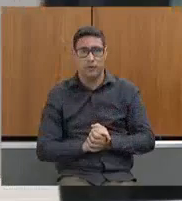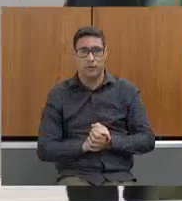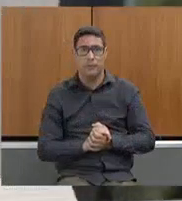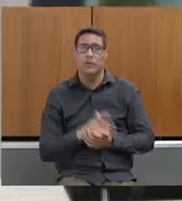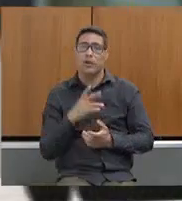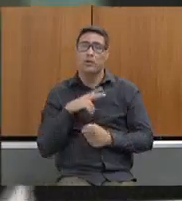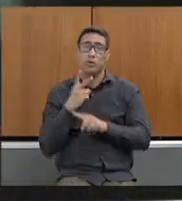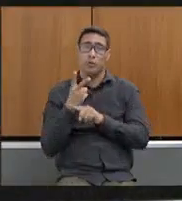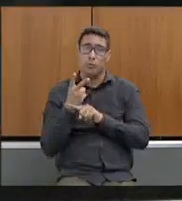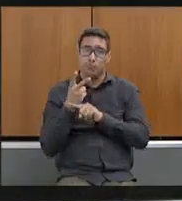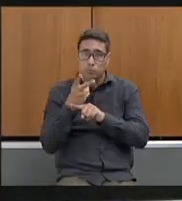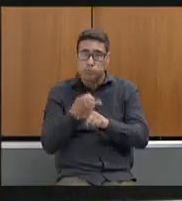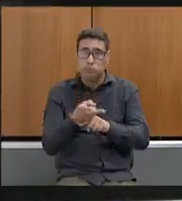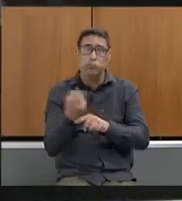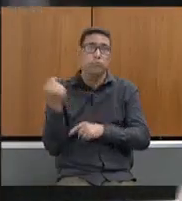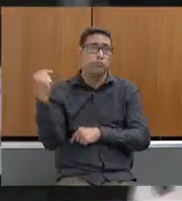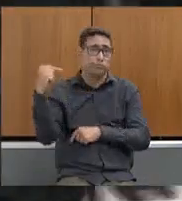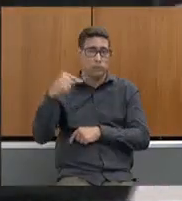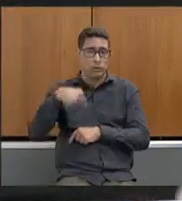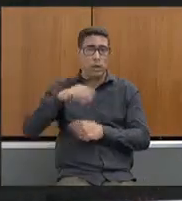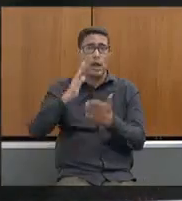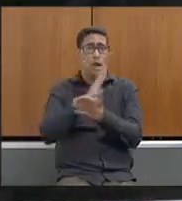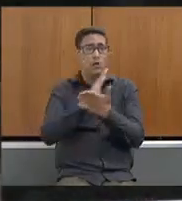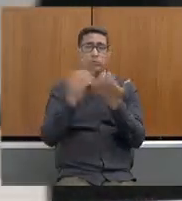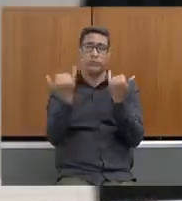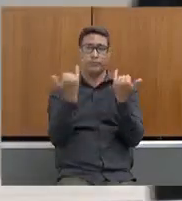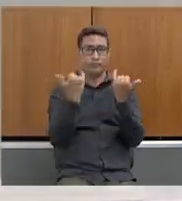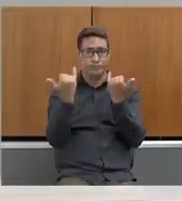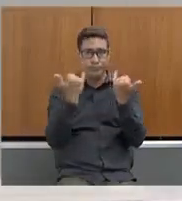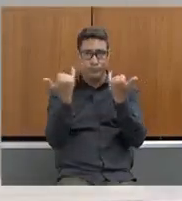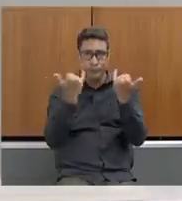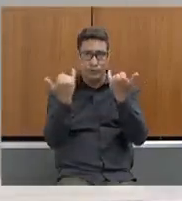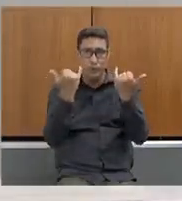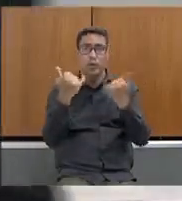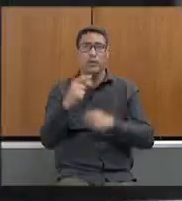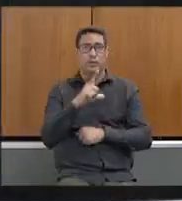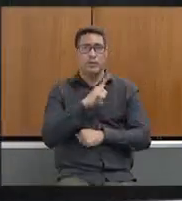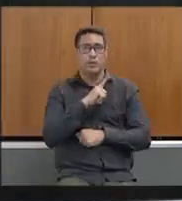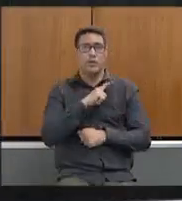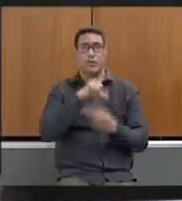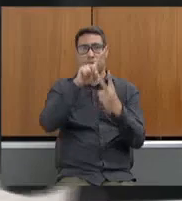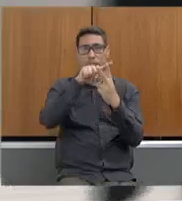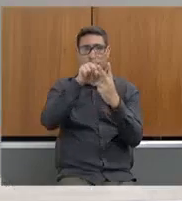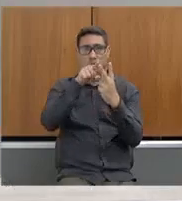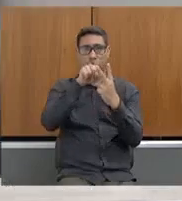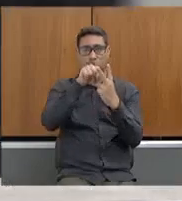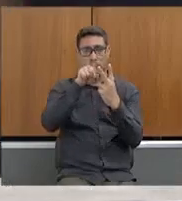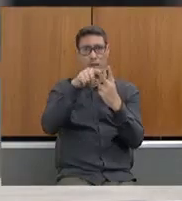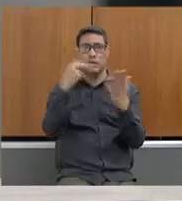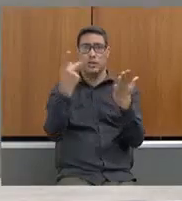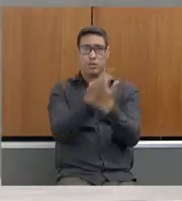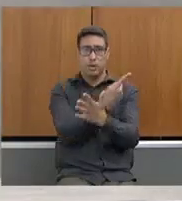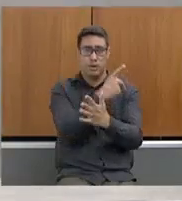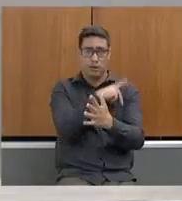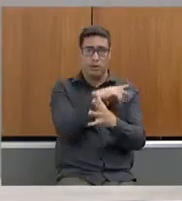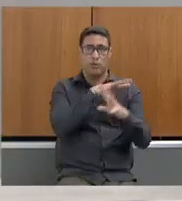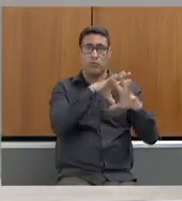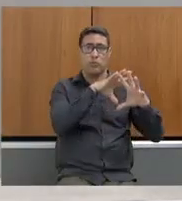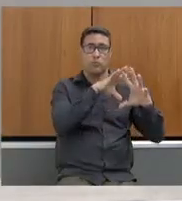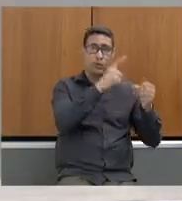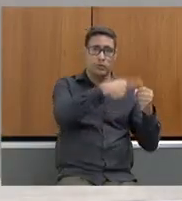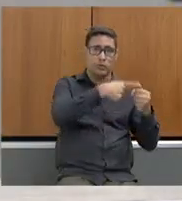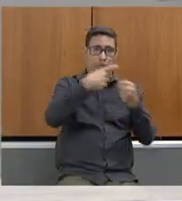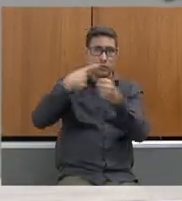buscando aqui os nossos dados. Bem, nós temos duas frentes de ação junto aos municípios.